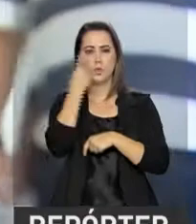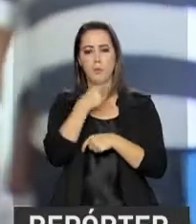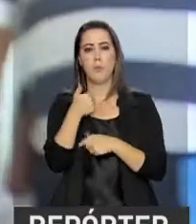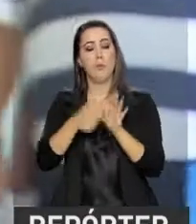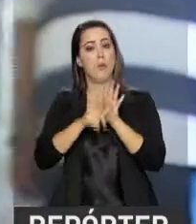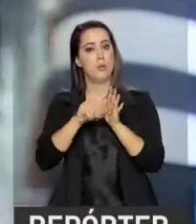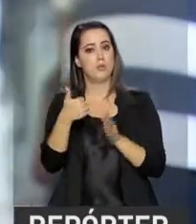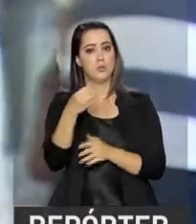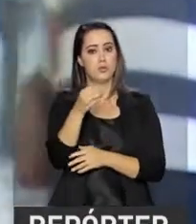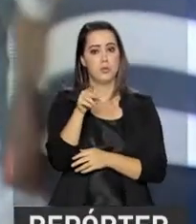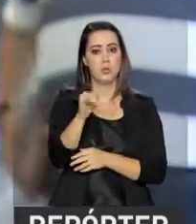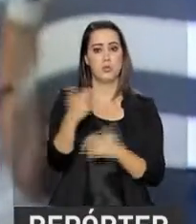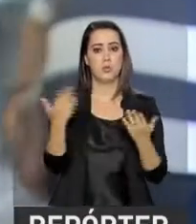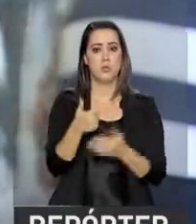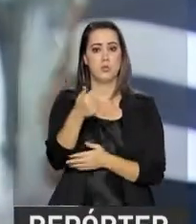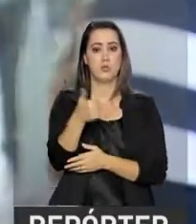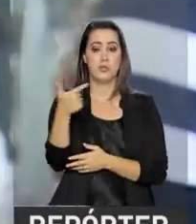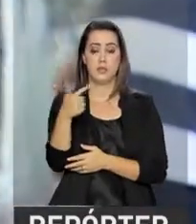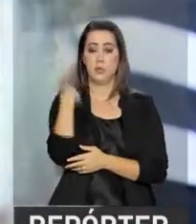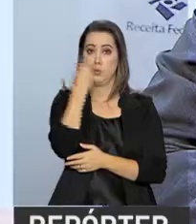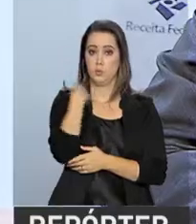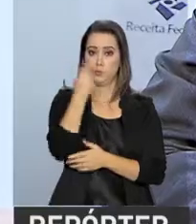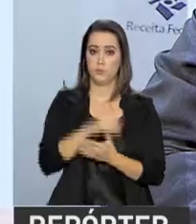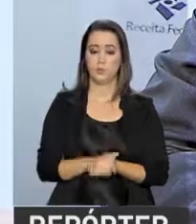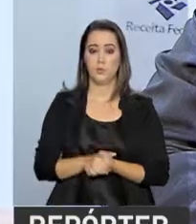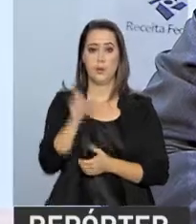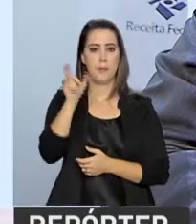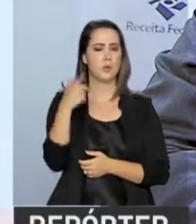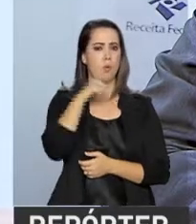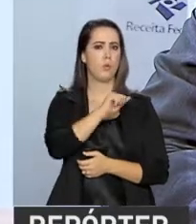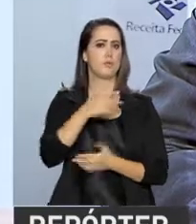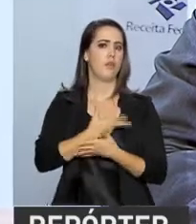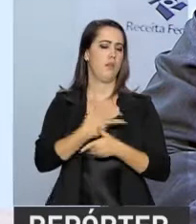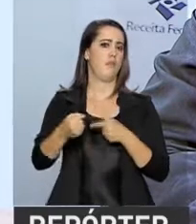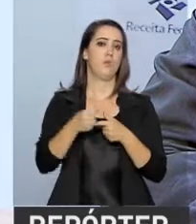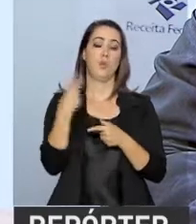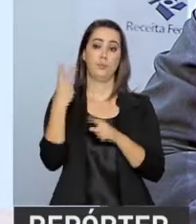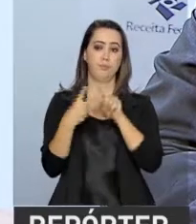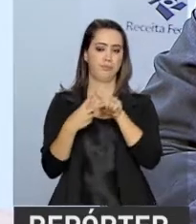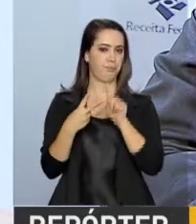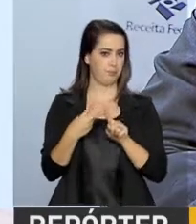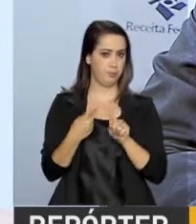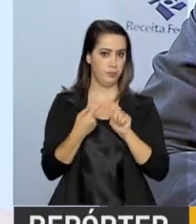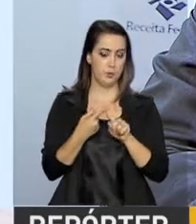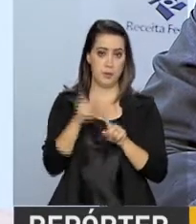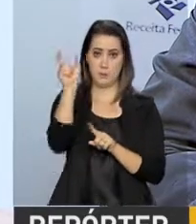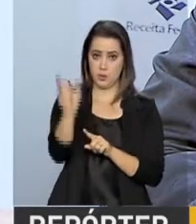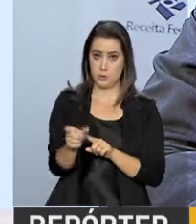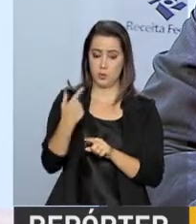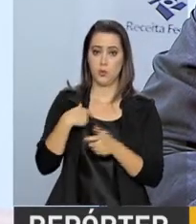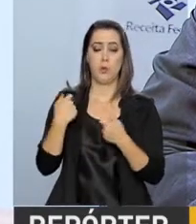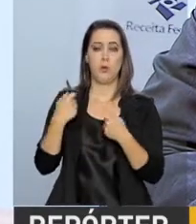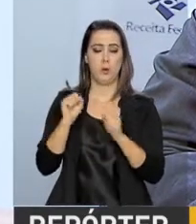de 100 dias, passa a ser de no máximo 72 horas. O cidadão ganha em dois momentos. Primeiro momento, aquele que faz